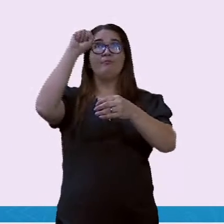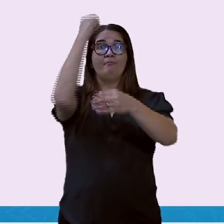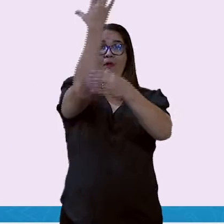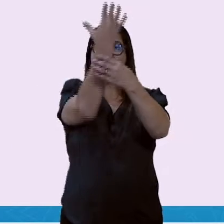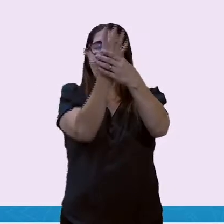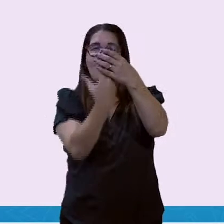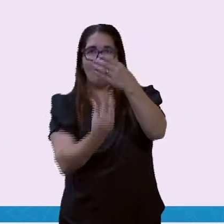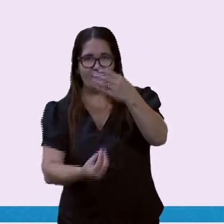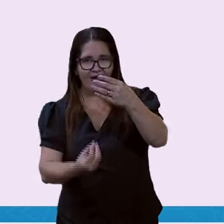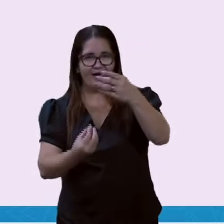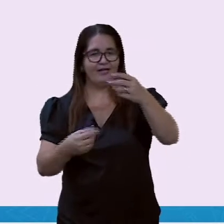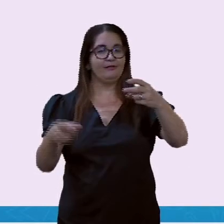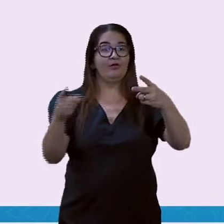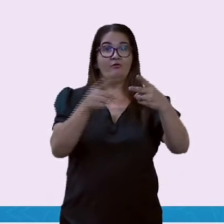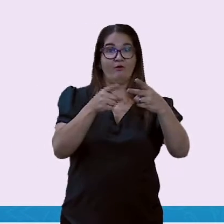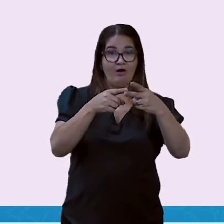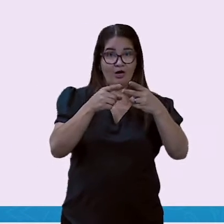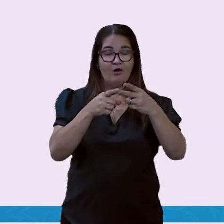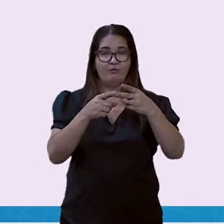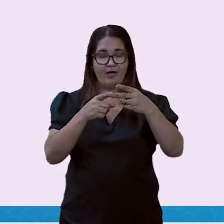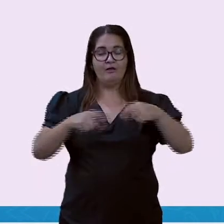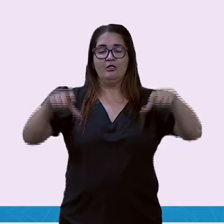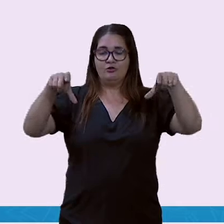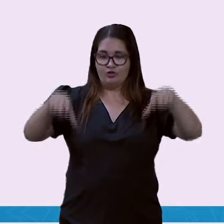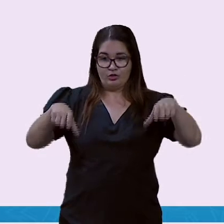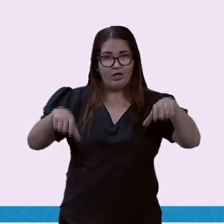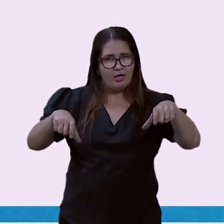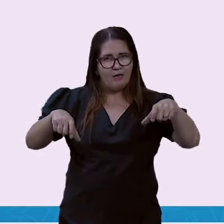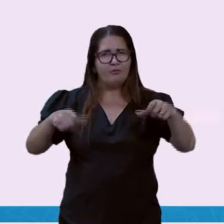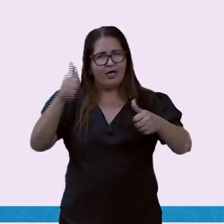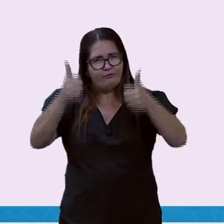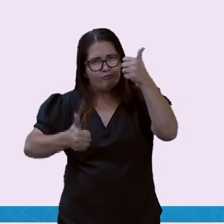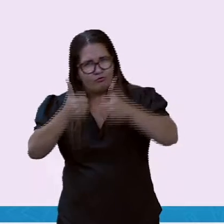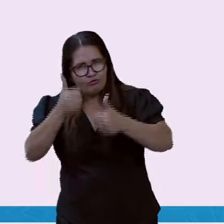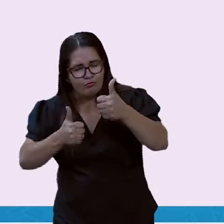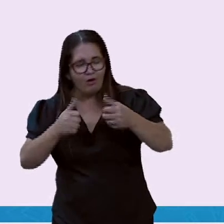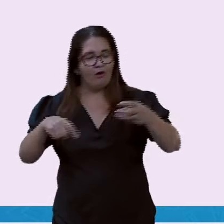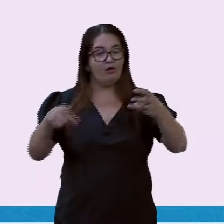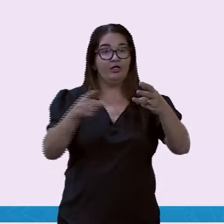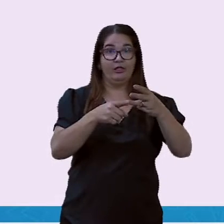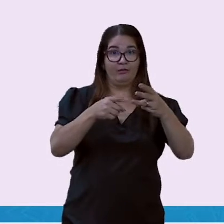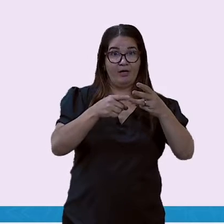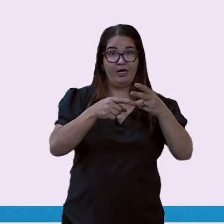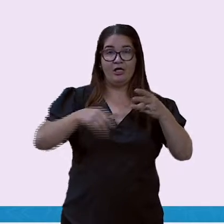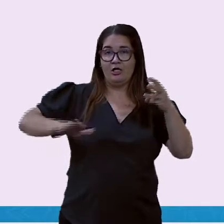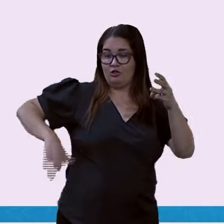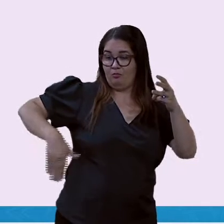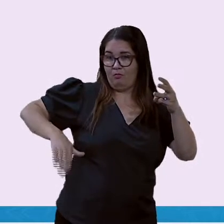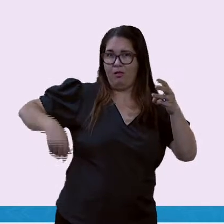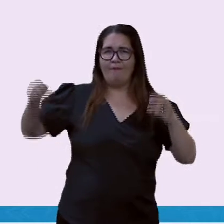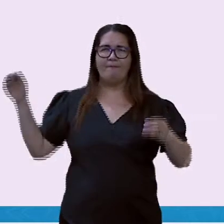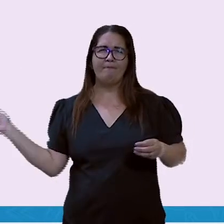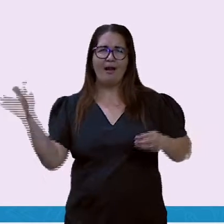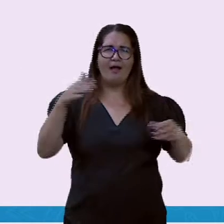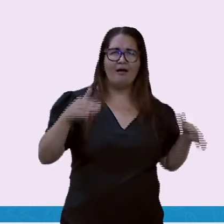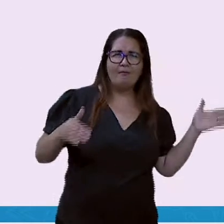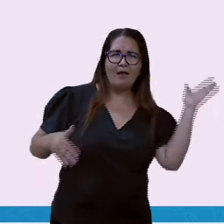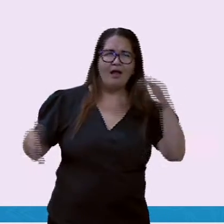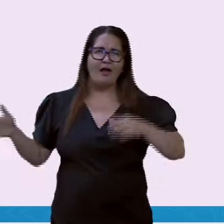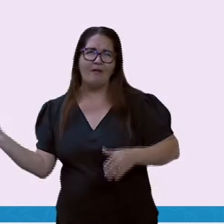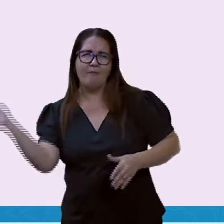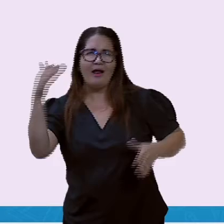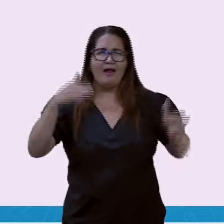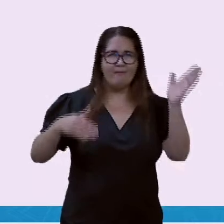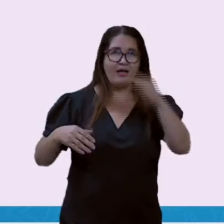Futsal, Handball e Polo Aquático, entre outros. Habilidades